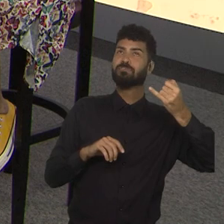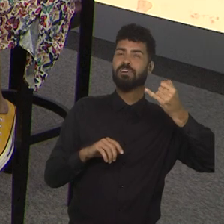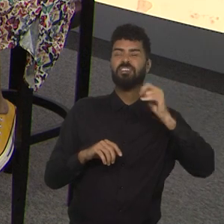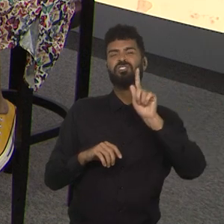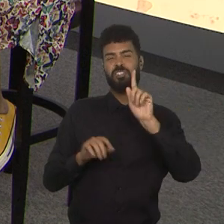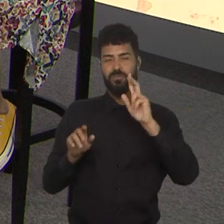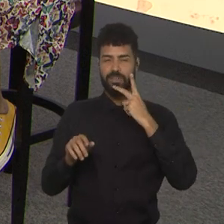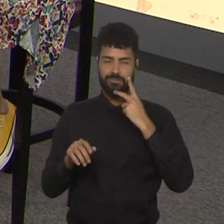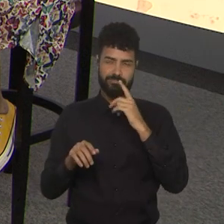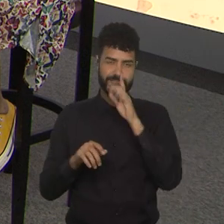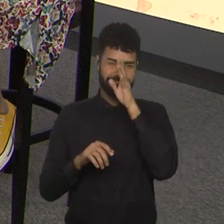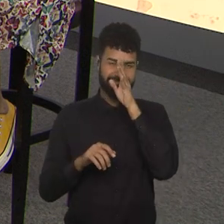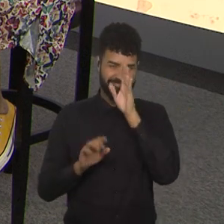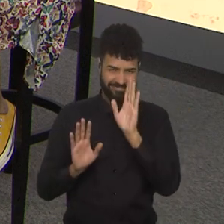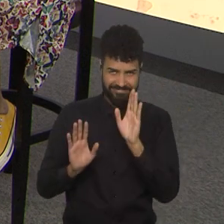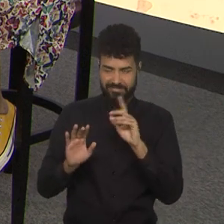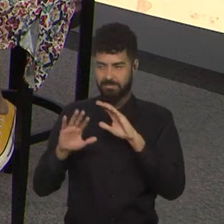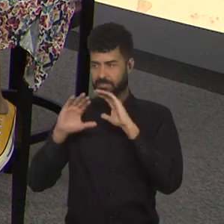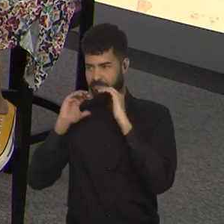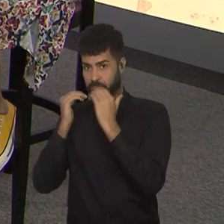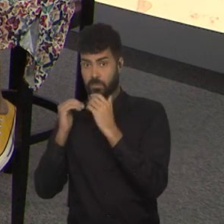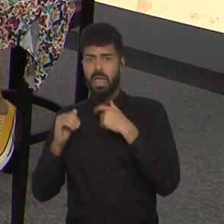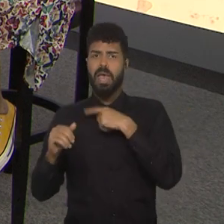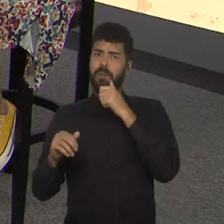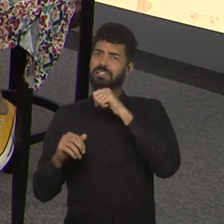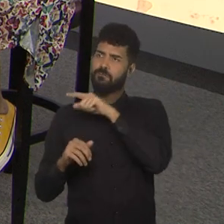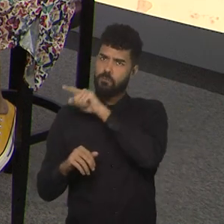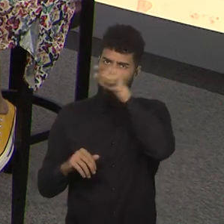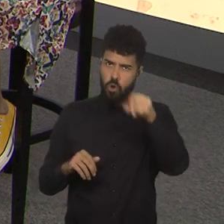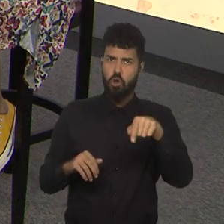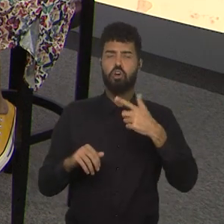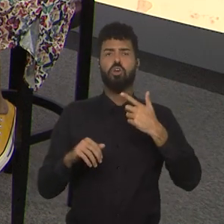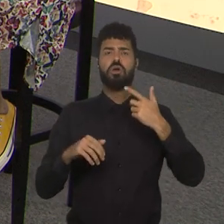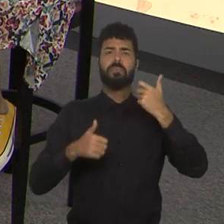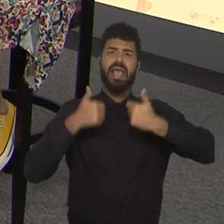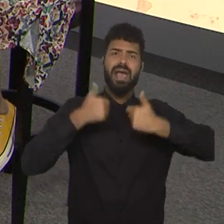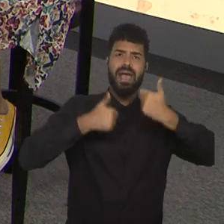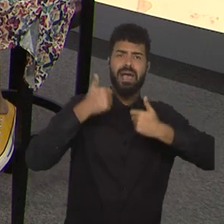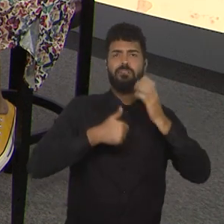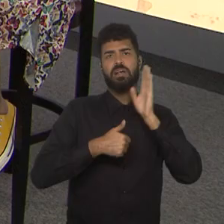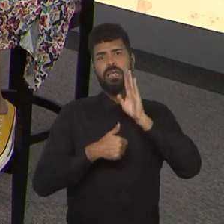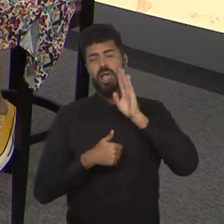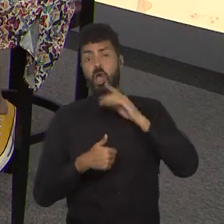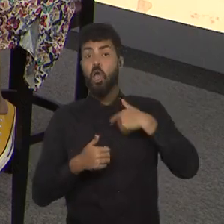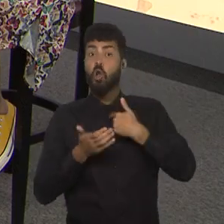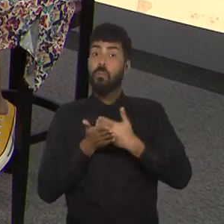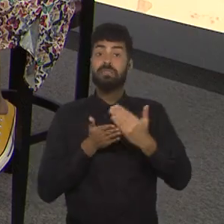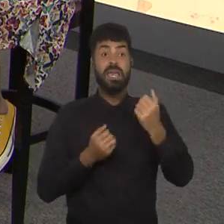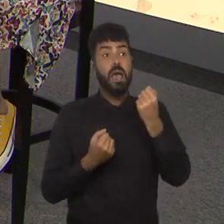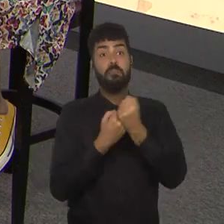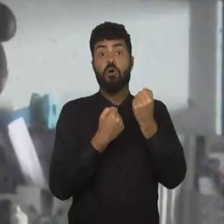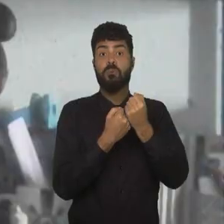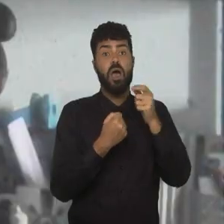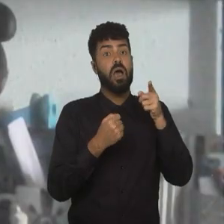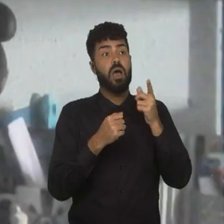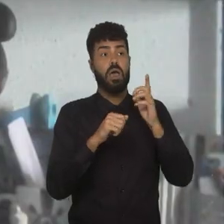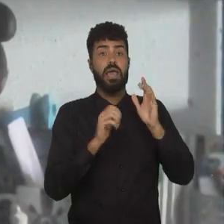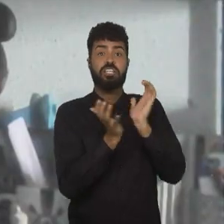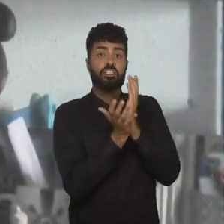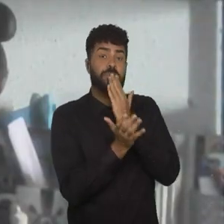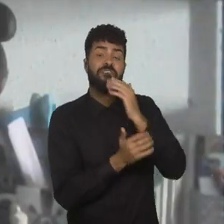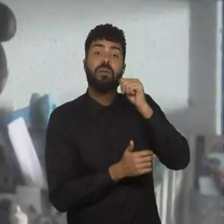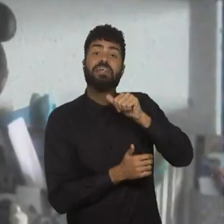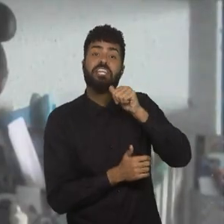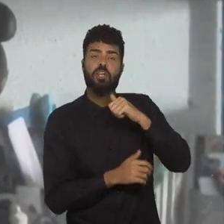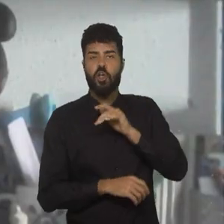e aí elas foram, tiraram fotos, foi bem bacana, bem legal, e aí eu comecei a abraçar o Feminino do Corinthians, virou a minha paixão, e